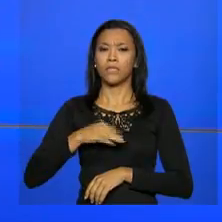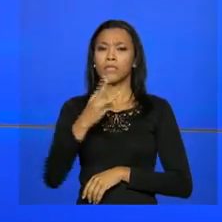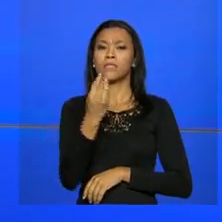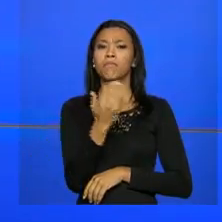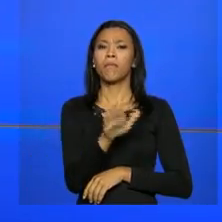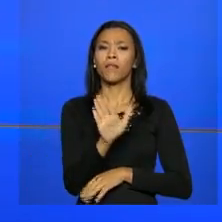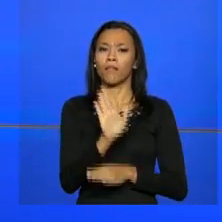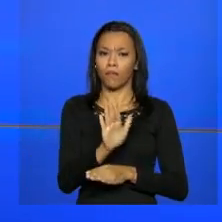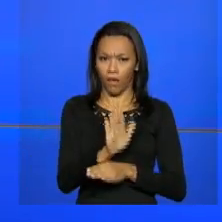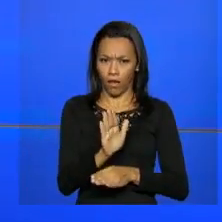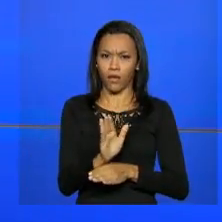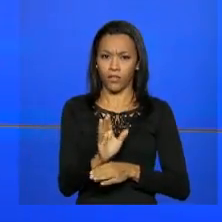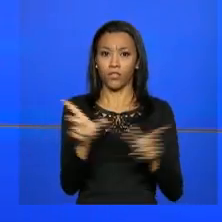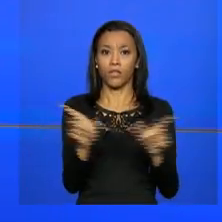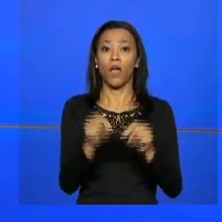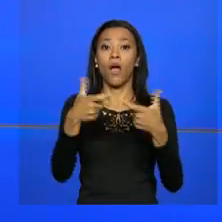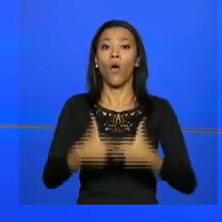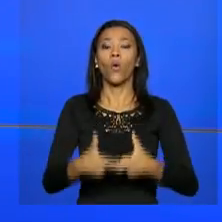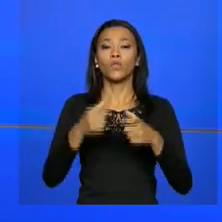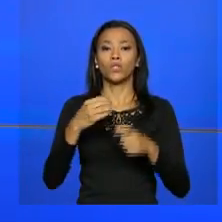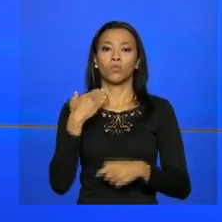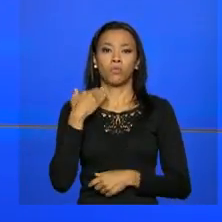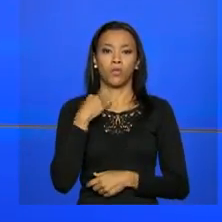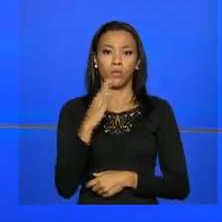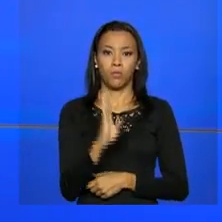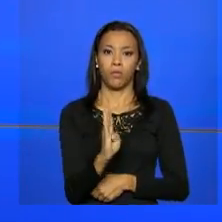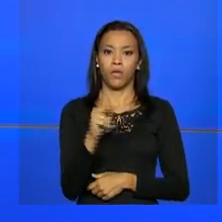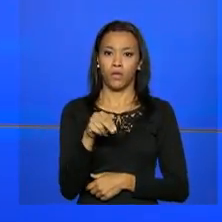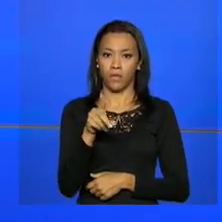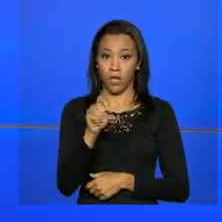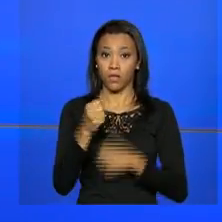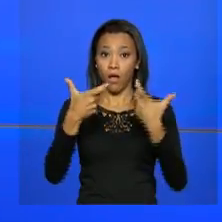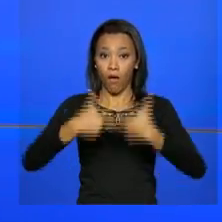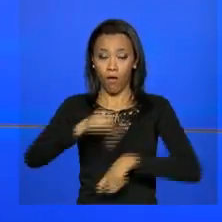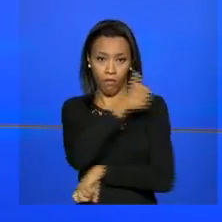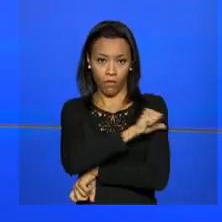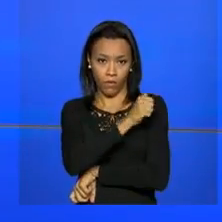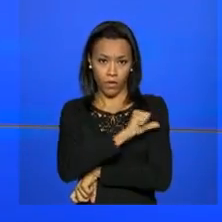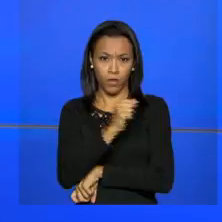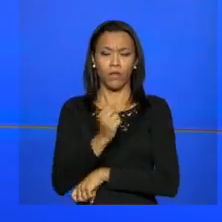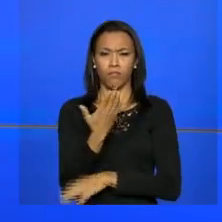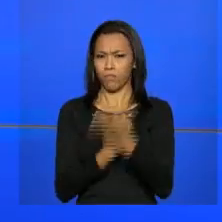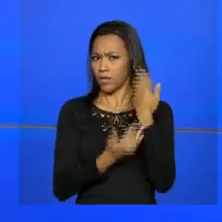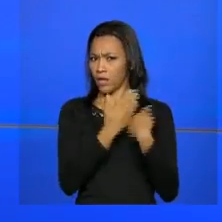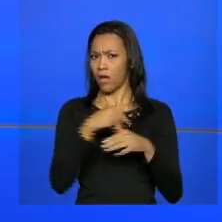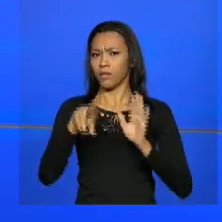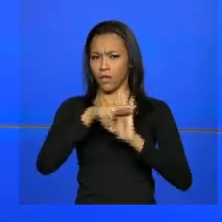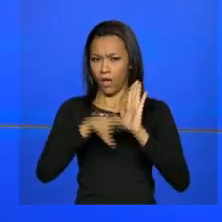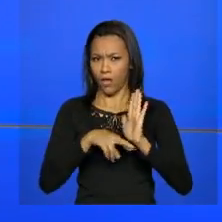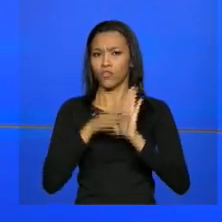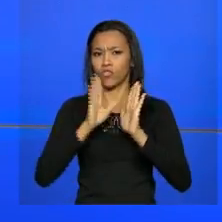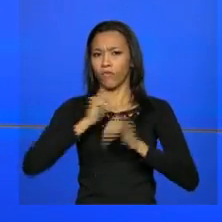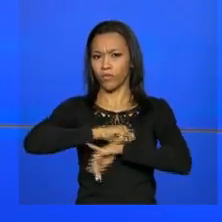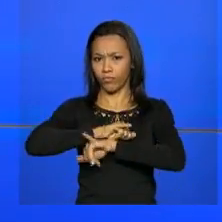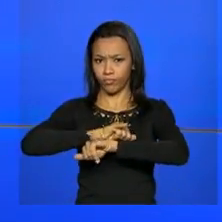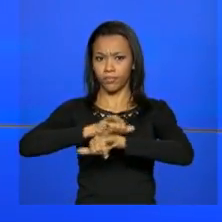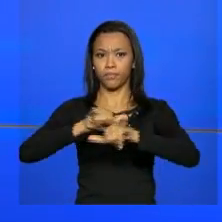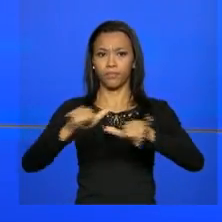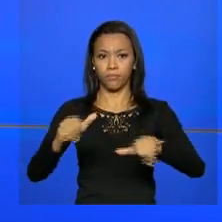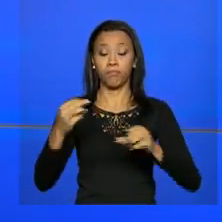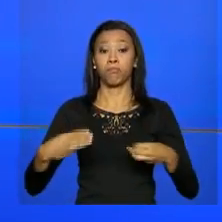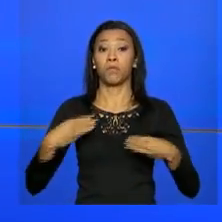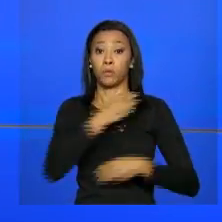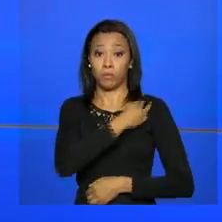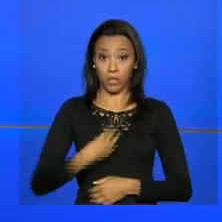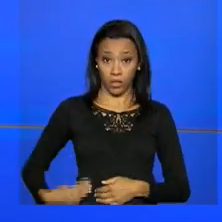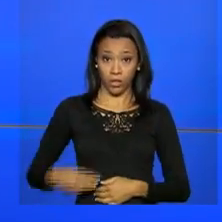tarde, na sede do BNDES, no Rio de Janeiro. As medidas foram anunciadas na última quinta-feira pelo ministro da Fazenda, Nelson Barbosa,